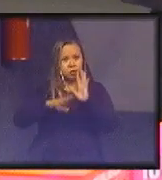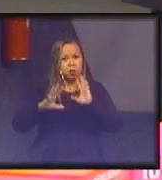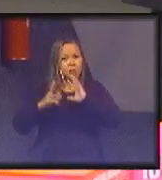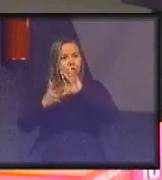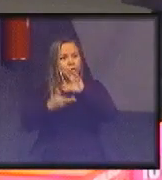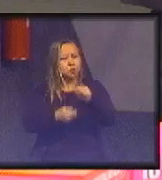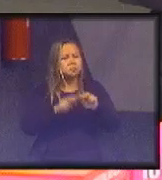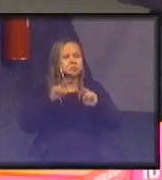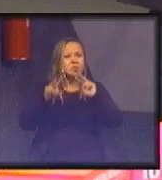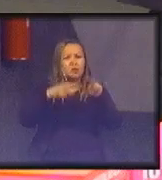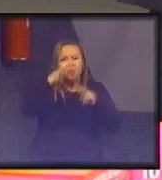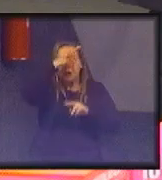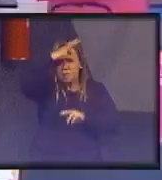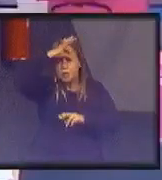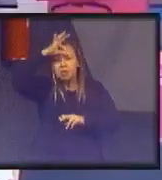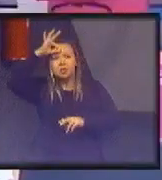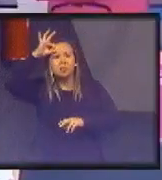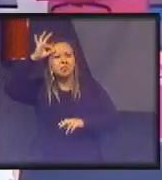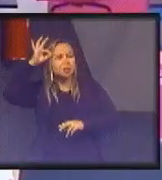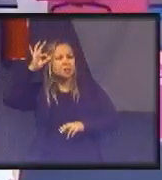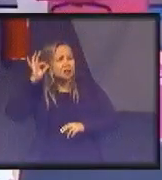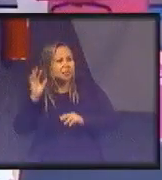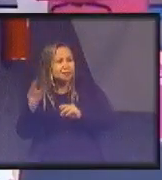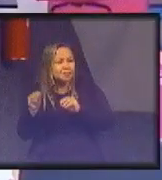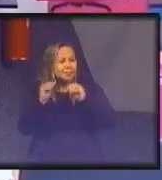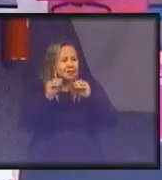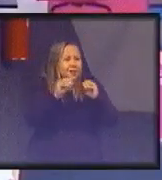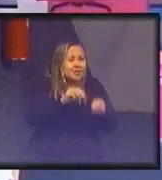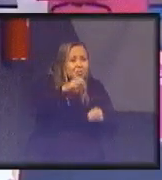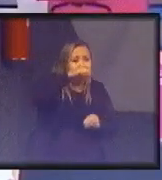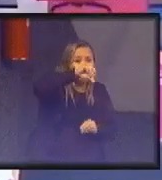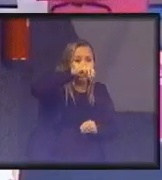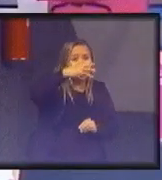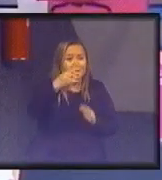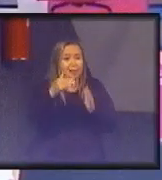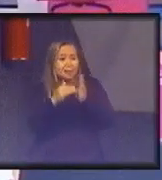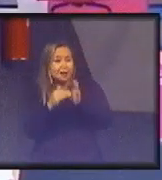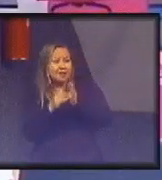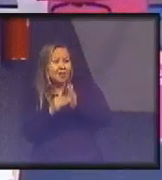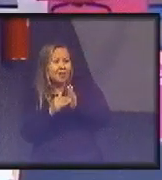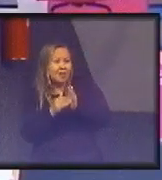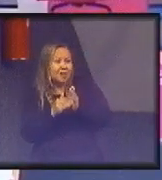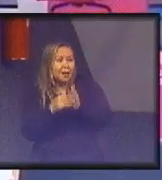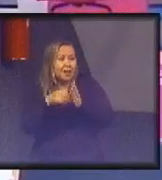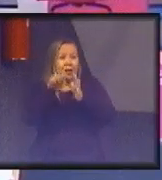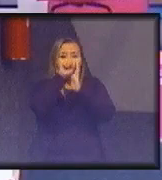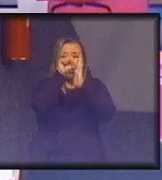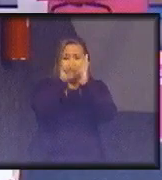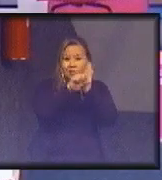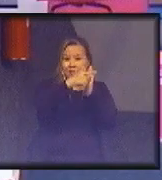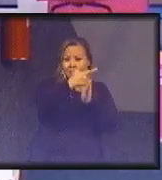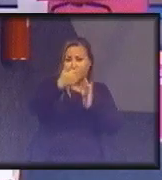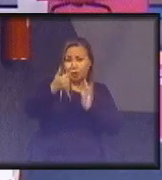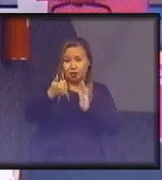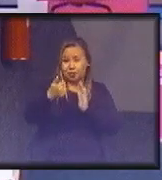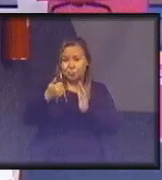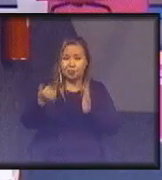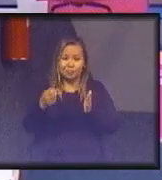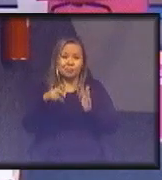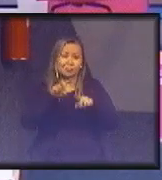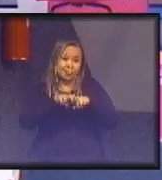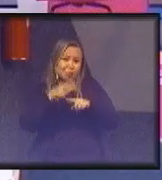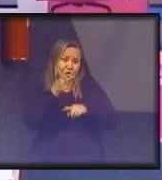ingenuidade, que seriam implementados de 93 até o século 21, por isso chamava a Agenda 21.